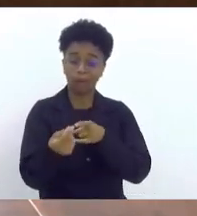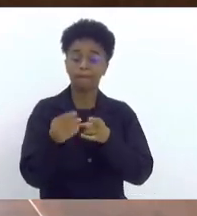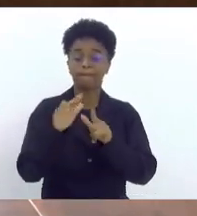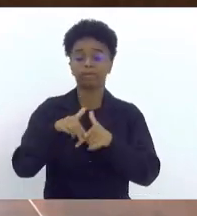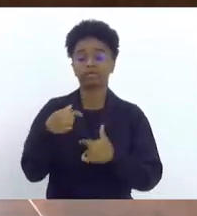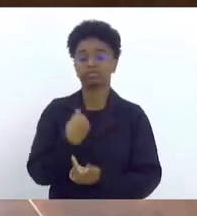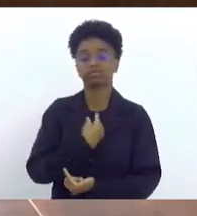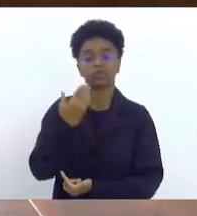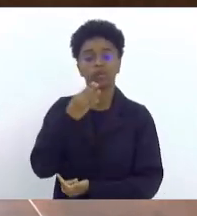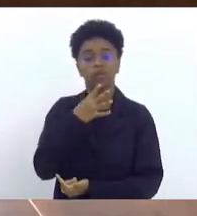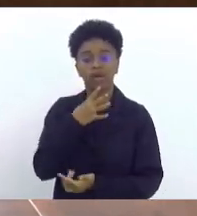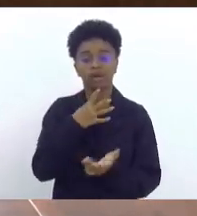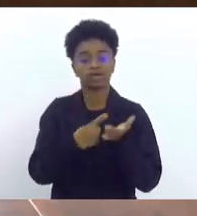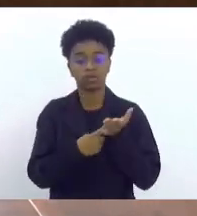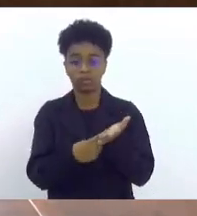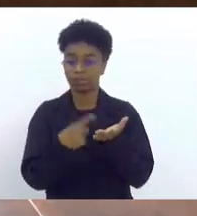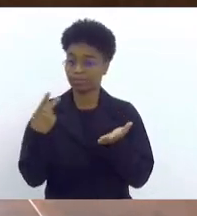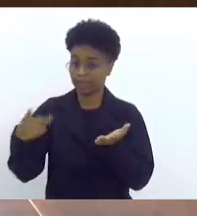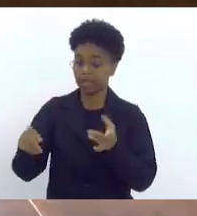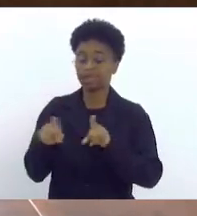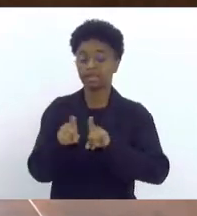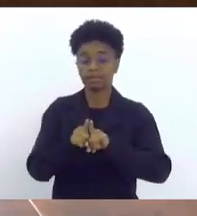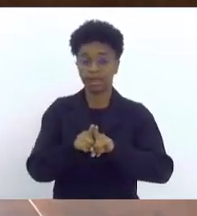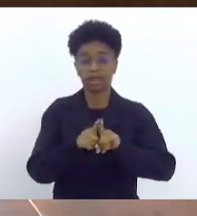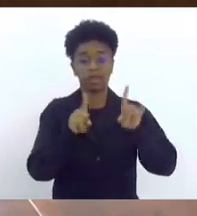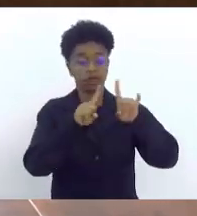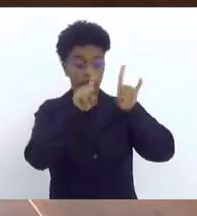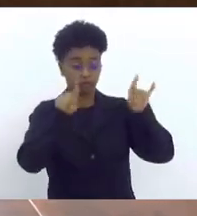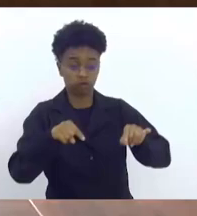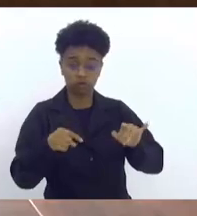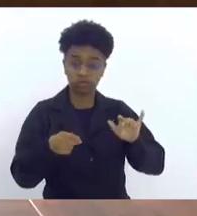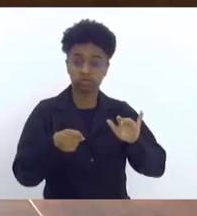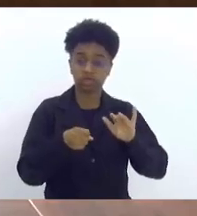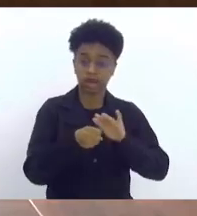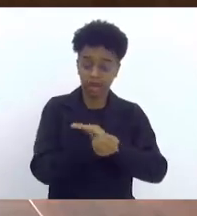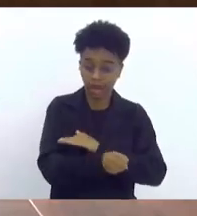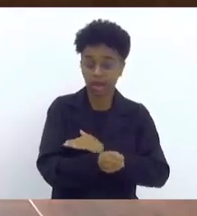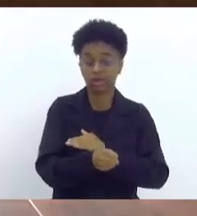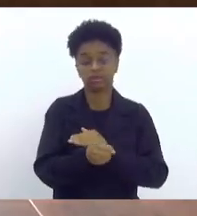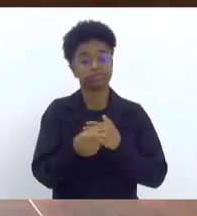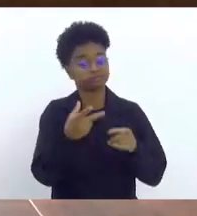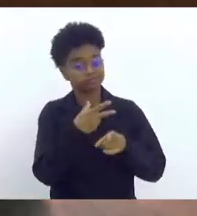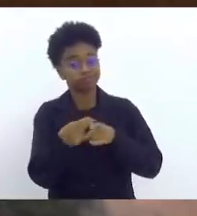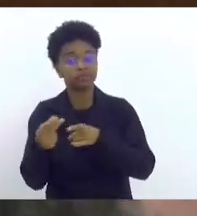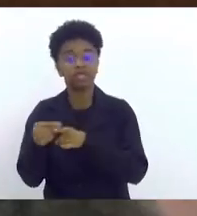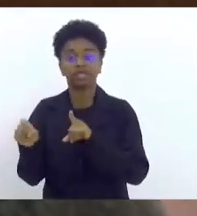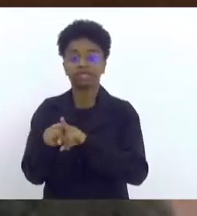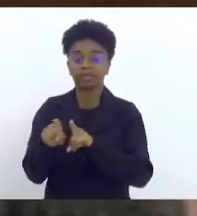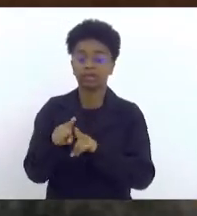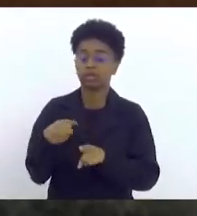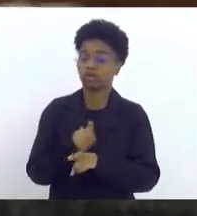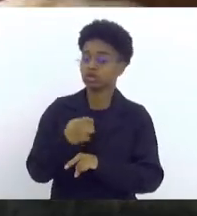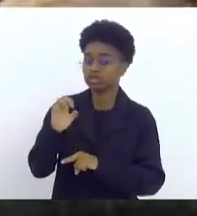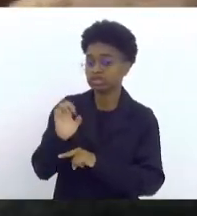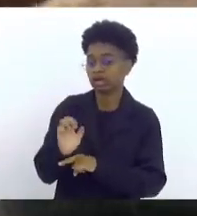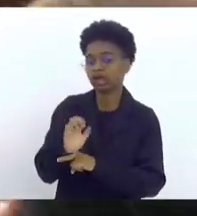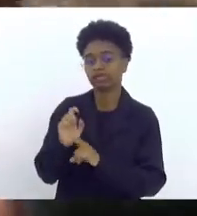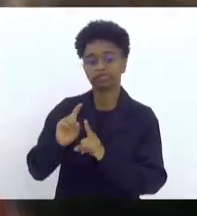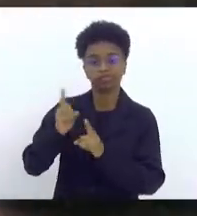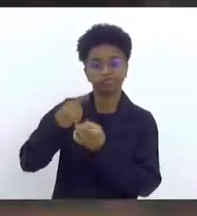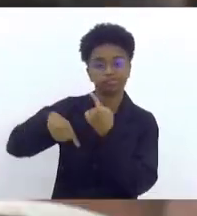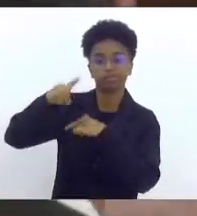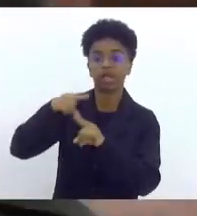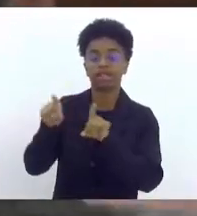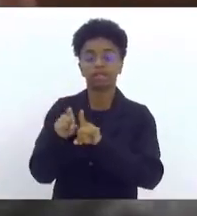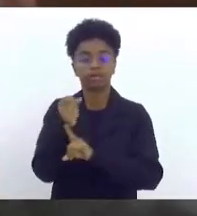como enfermeiro, ganha o quadro de servidores, ganha o nosso Estado, e ganha, cada vez mais, a sociedade,